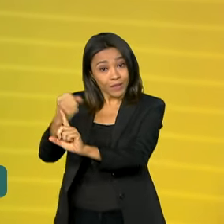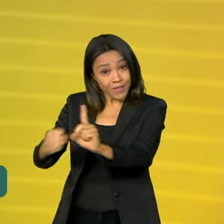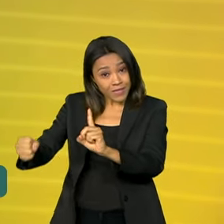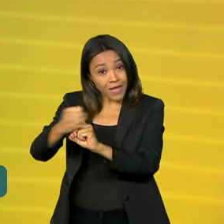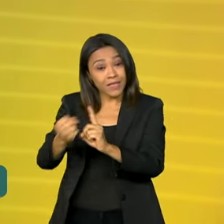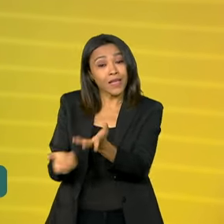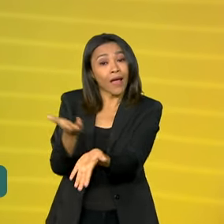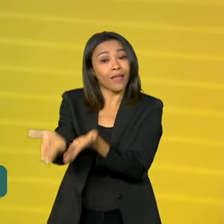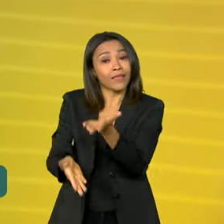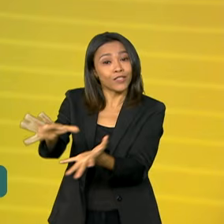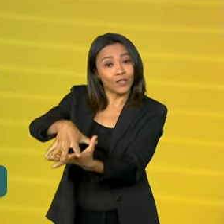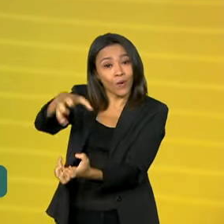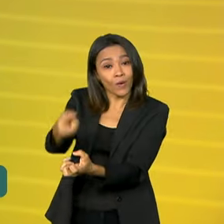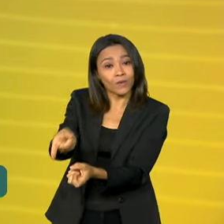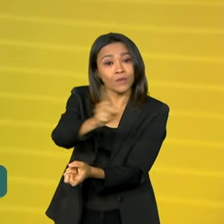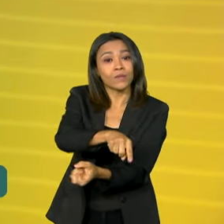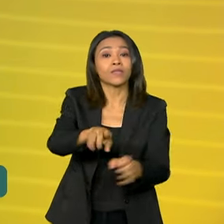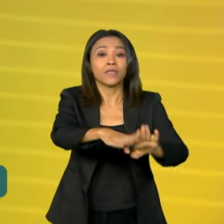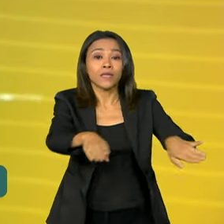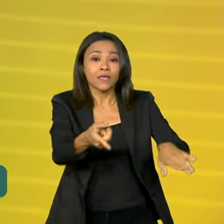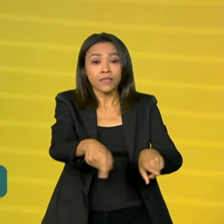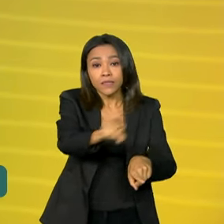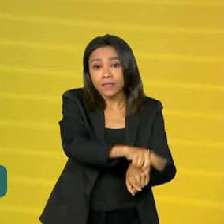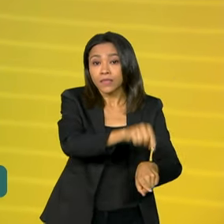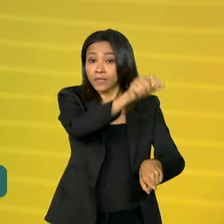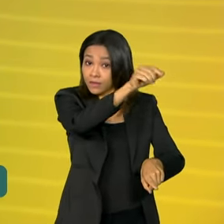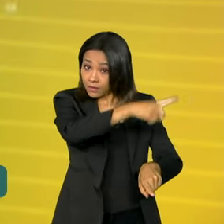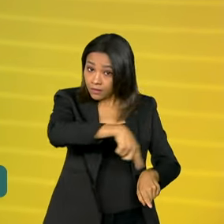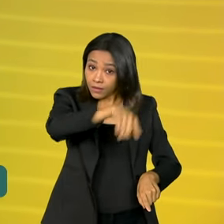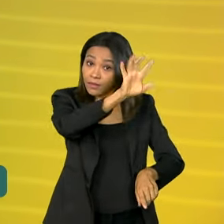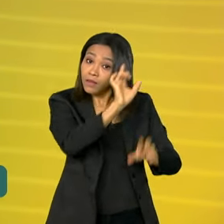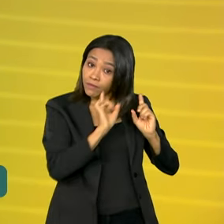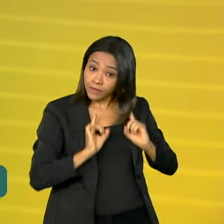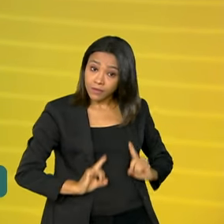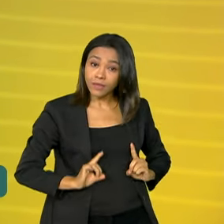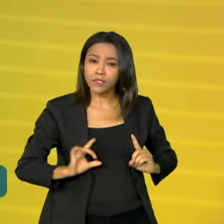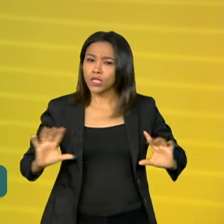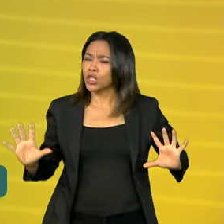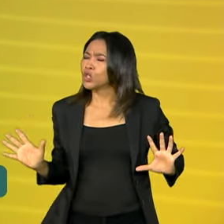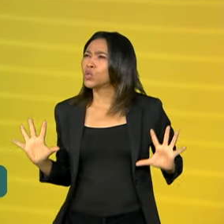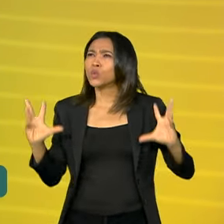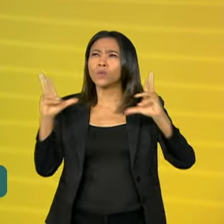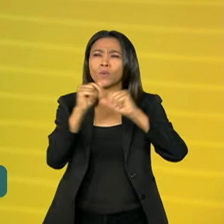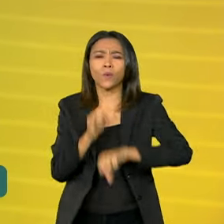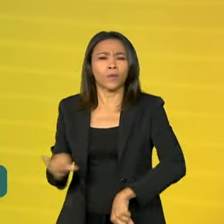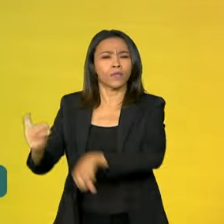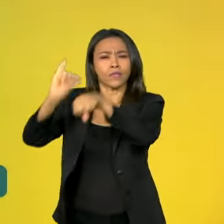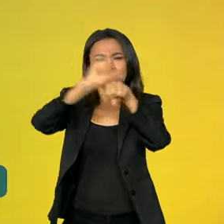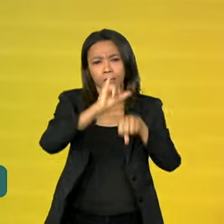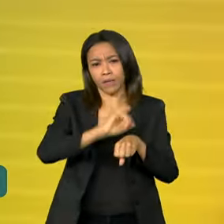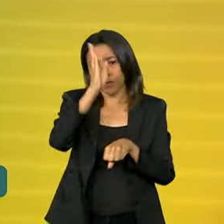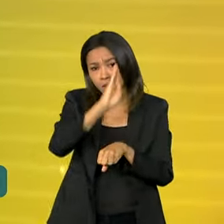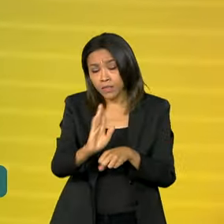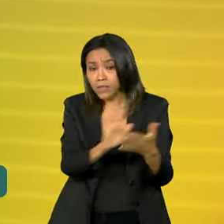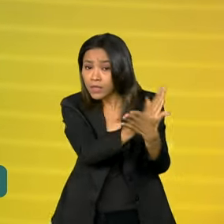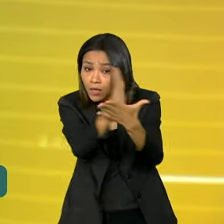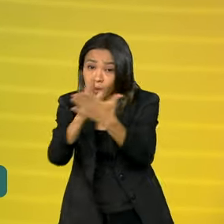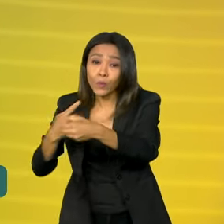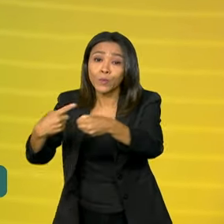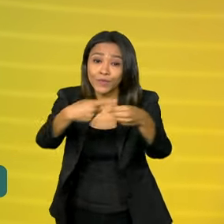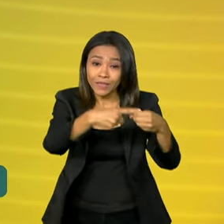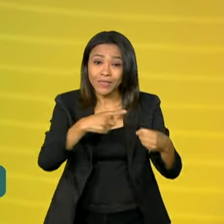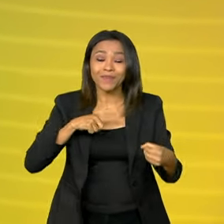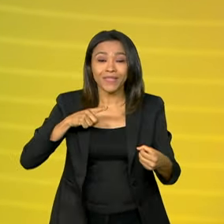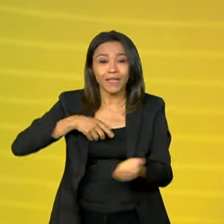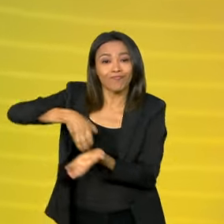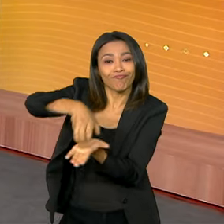atendem idosos, crianças e pessoas com deficiência. Quase todas as capitais e alguns municípios já têm esses núcleos